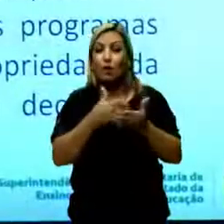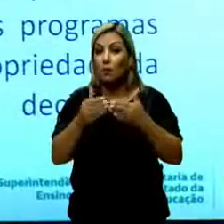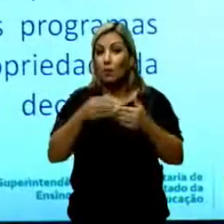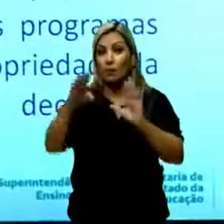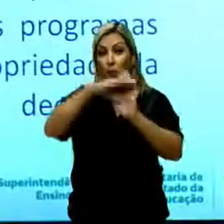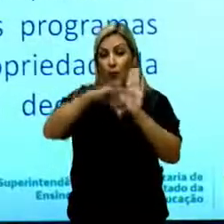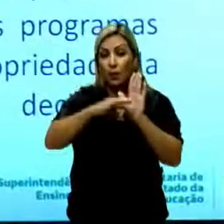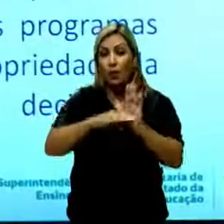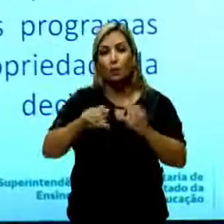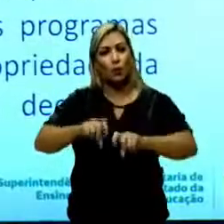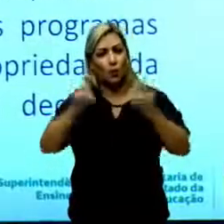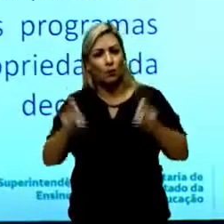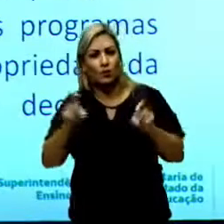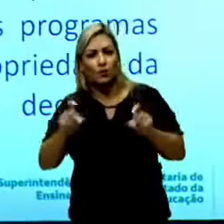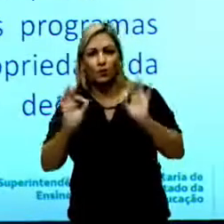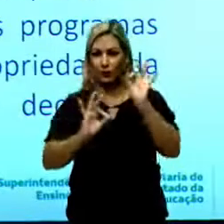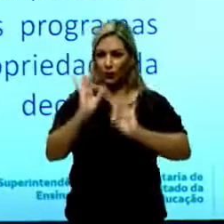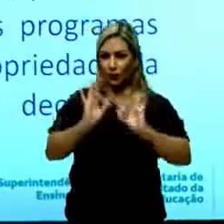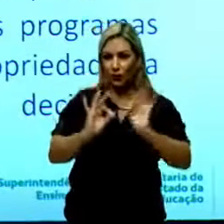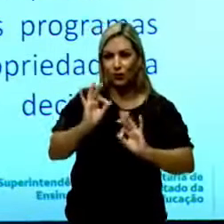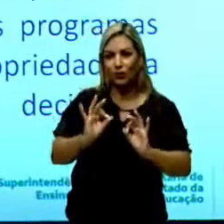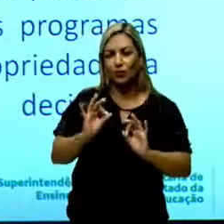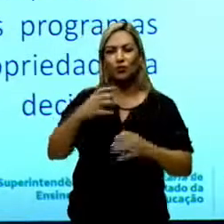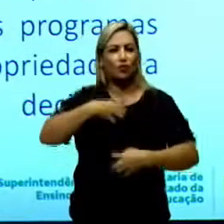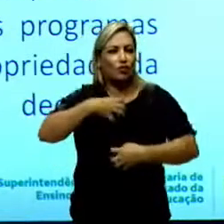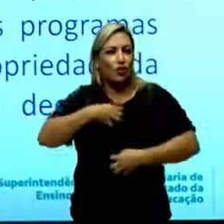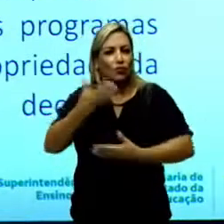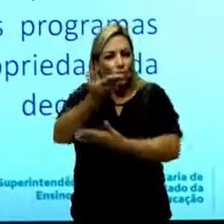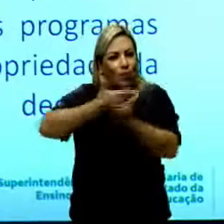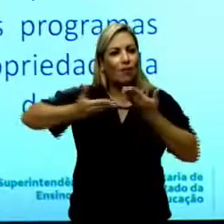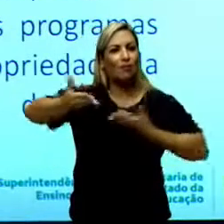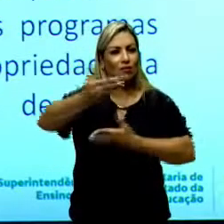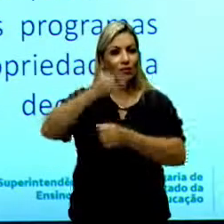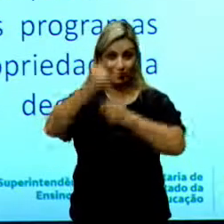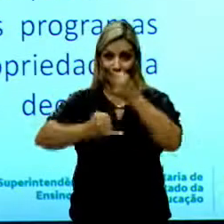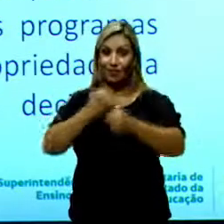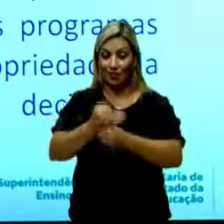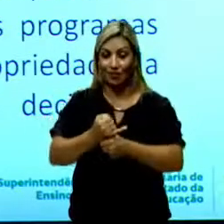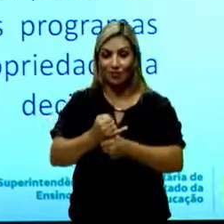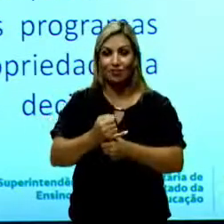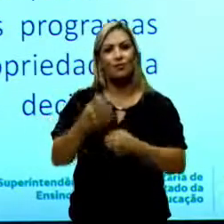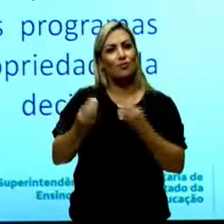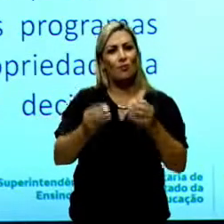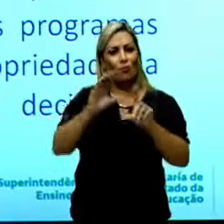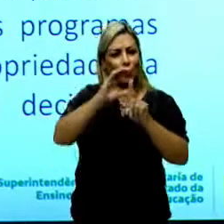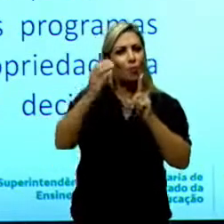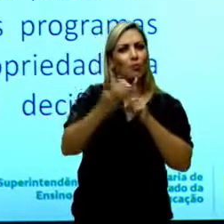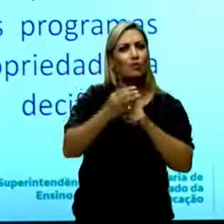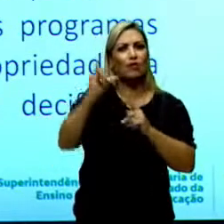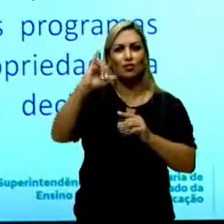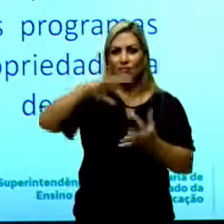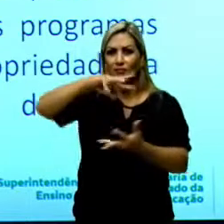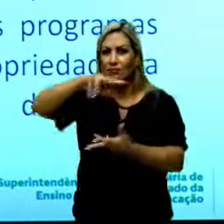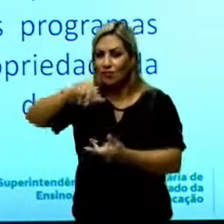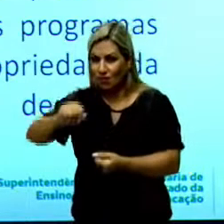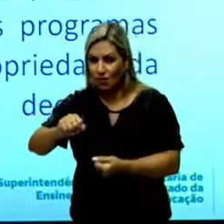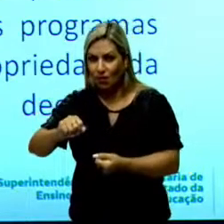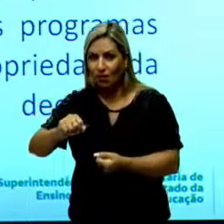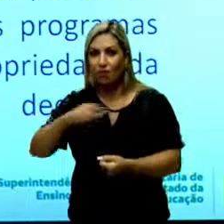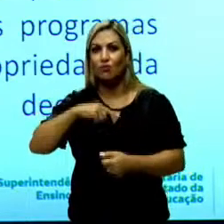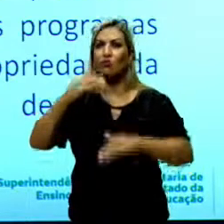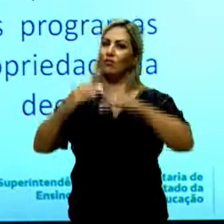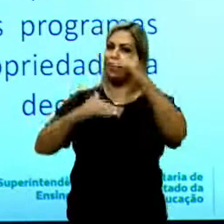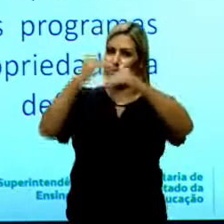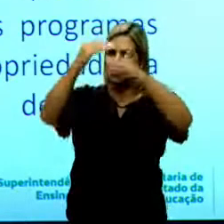construído de forma colaborativa via internet por uma comunidade internacional de